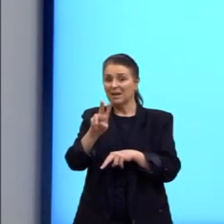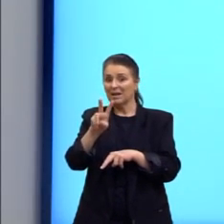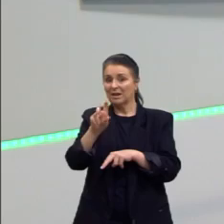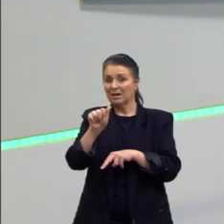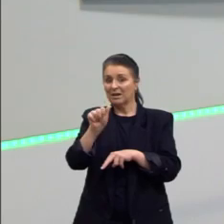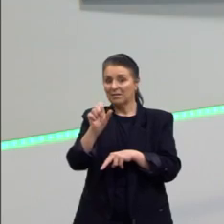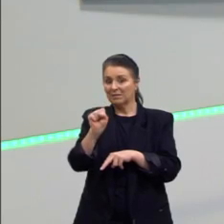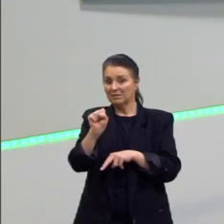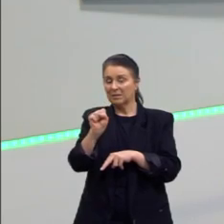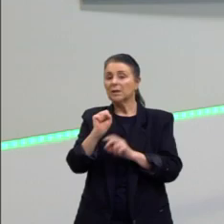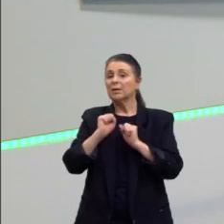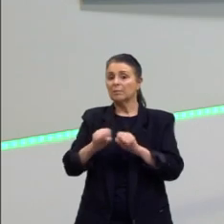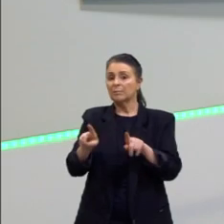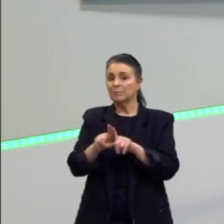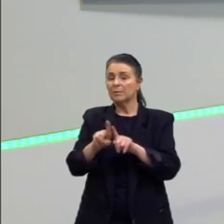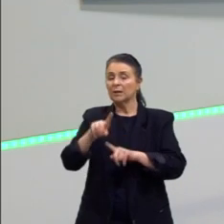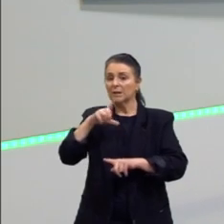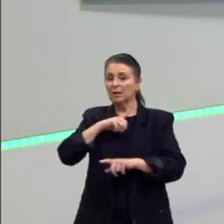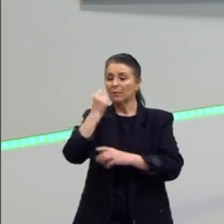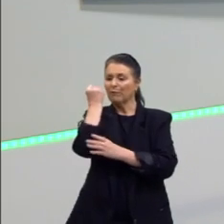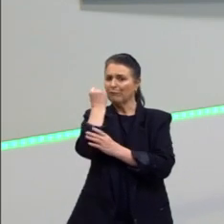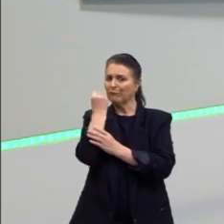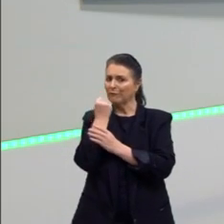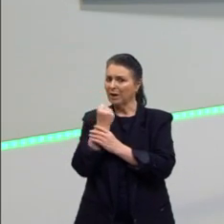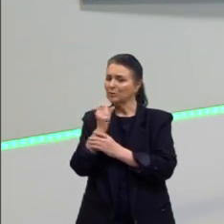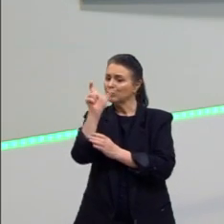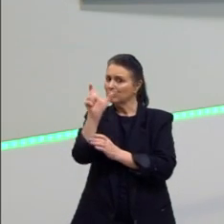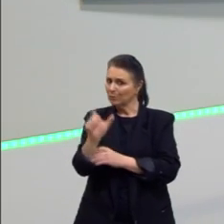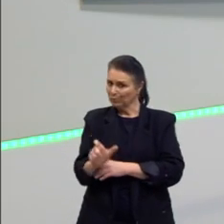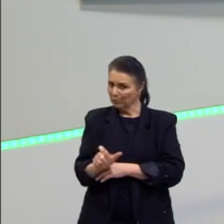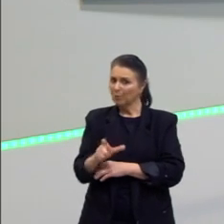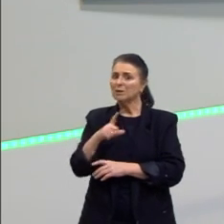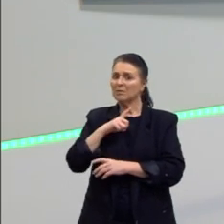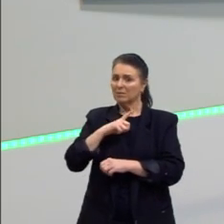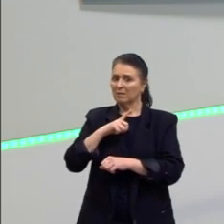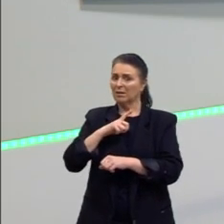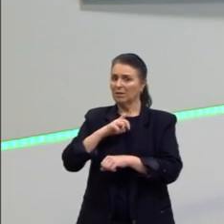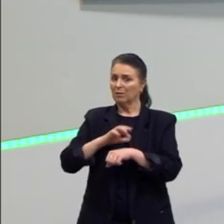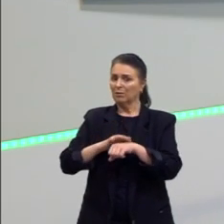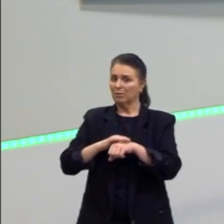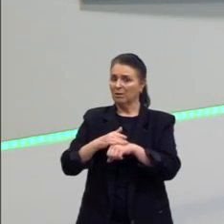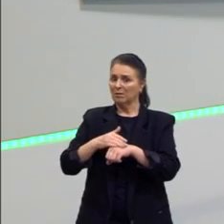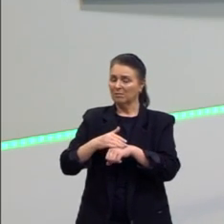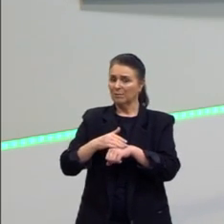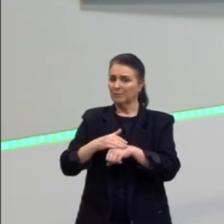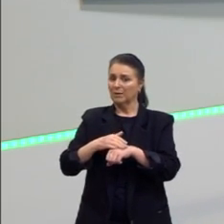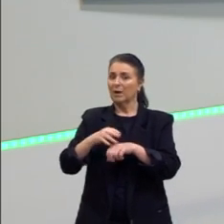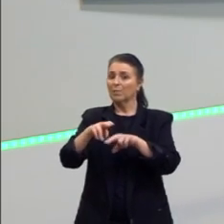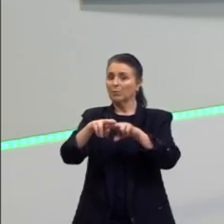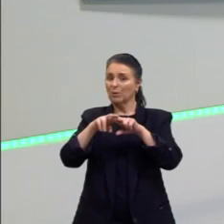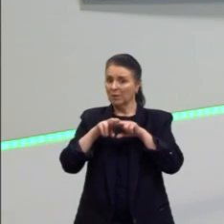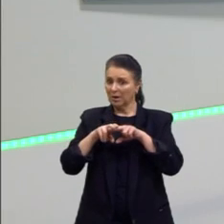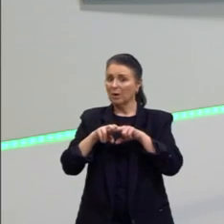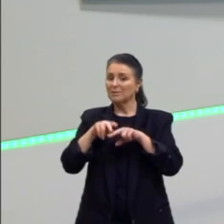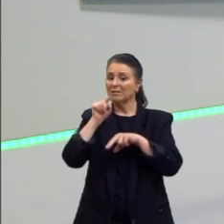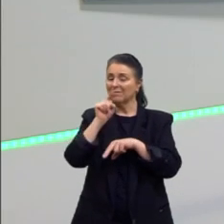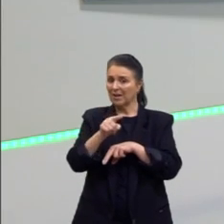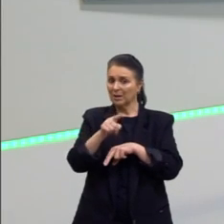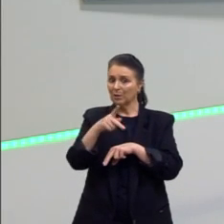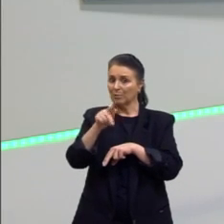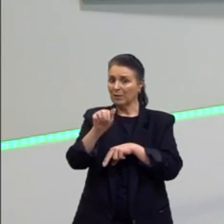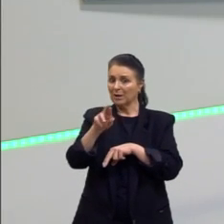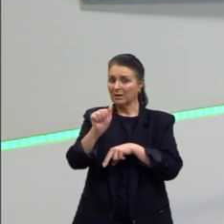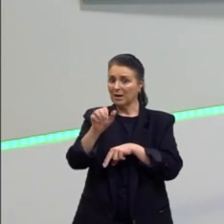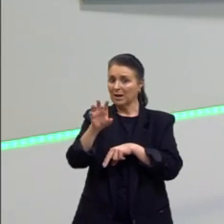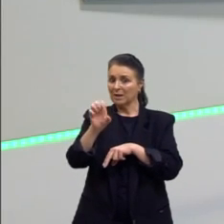Que também pode conter fezes de pessoas infectadas pela doença. Com os ovos do parasita. Certo,